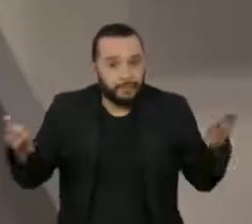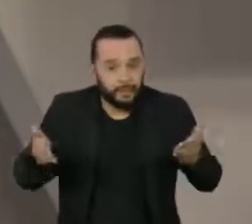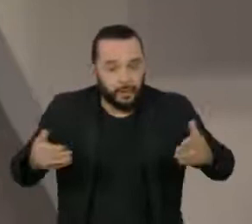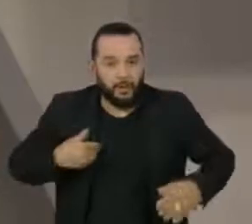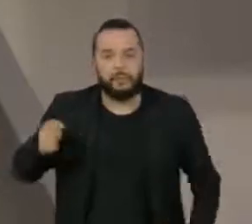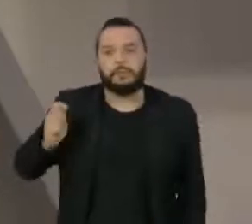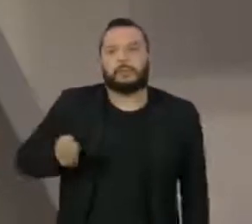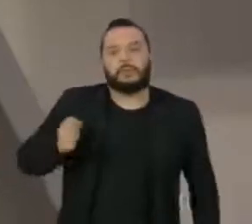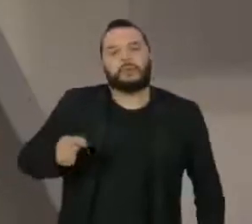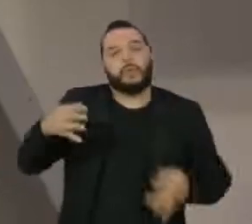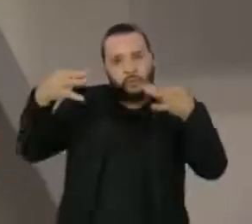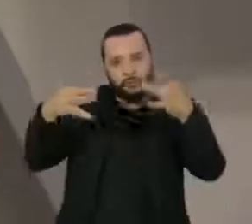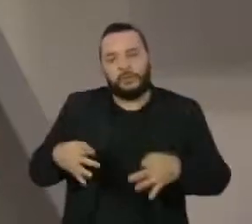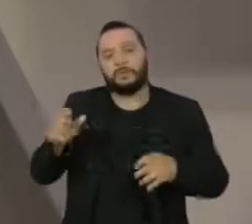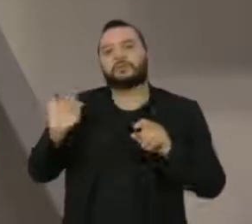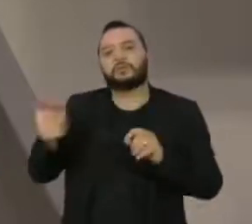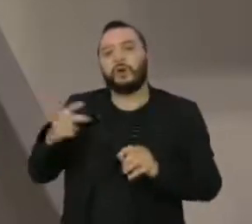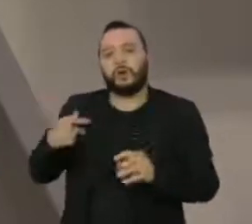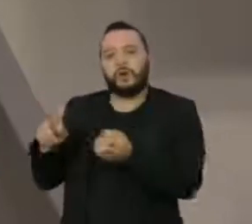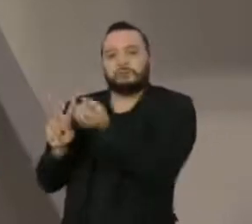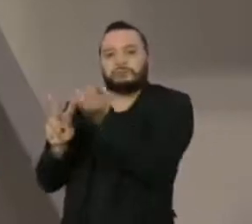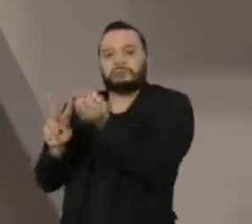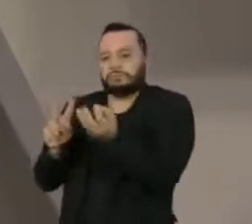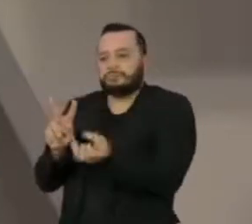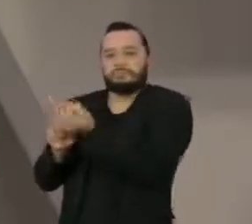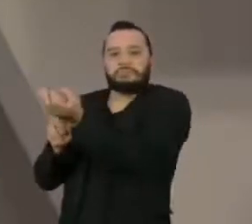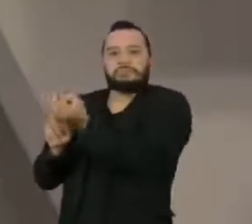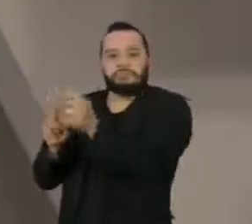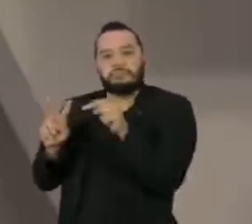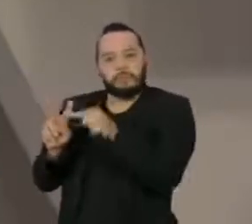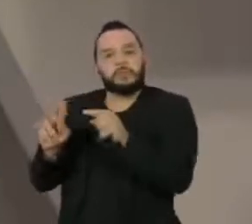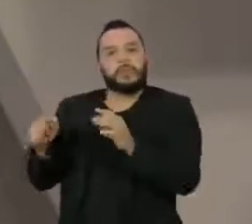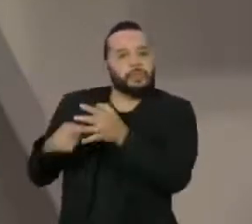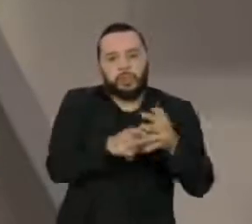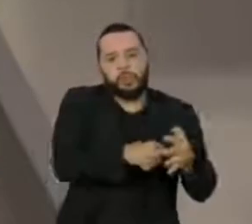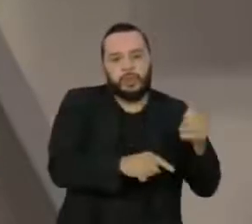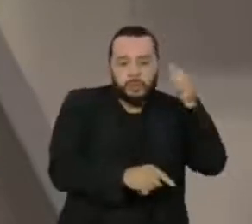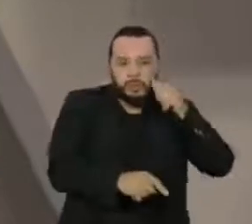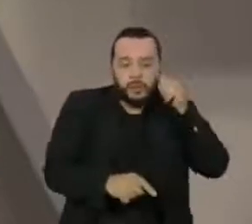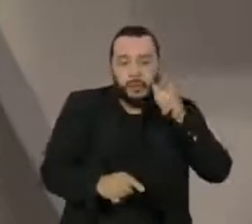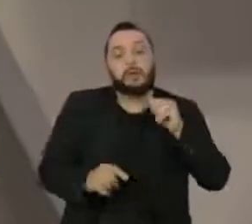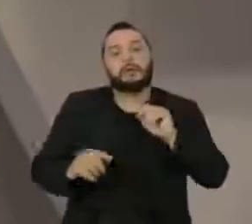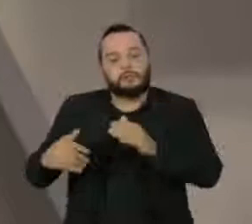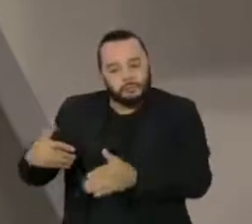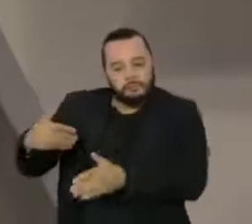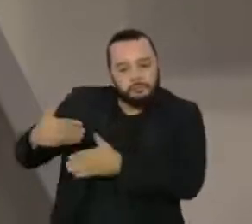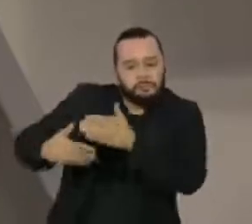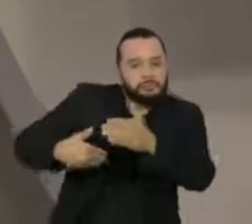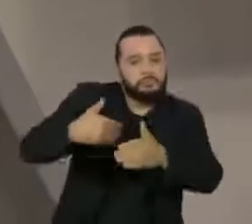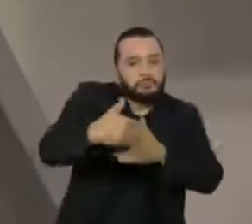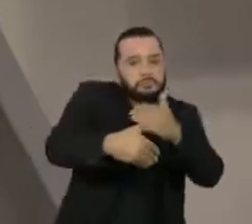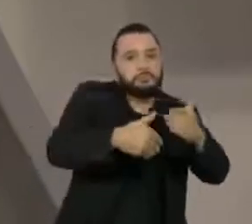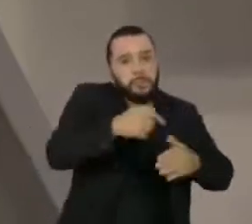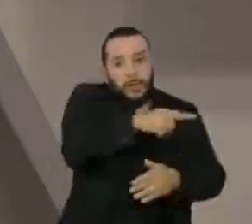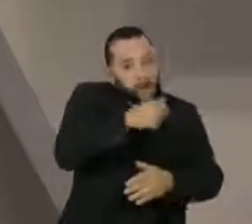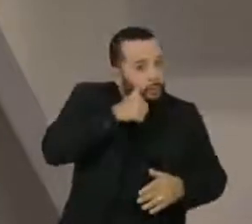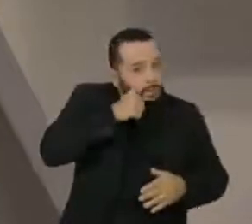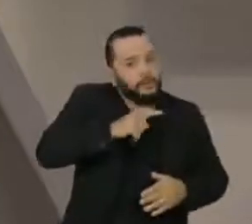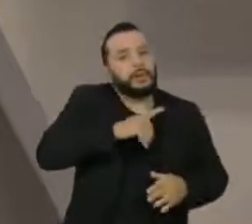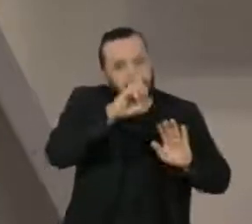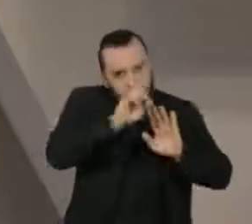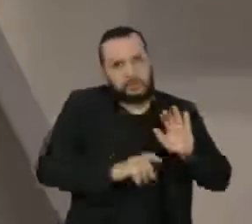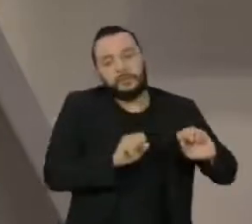promotoria confirma que se baseou no boletim de ocorrência para oferecer a denúncia e que durante o processo, com direito à ampla defesa,